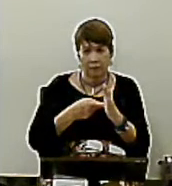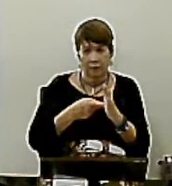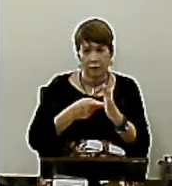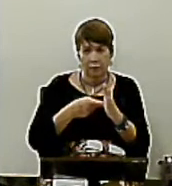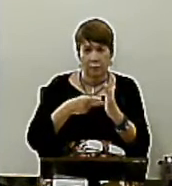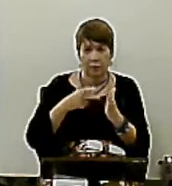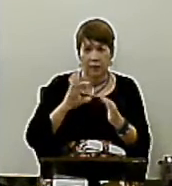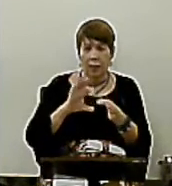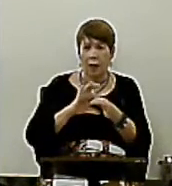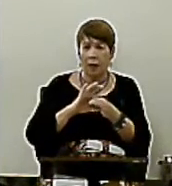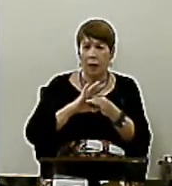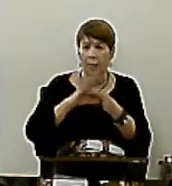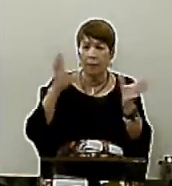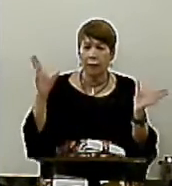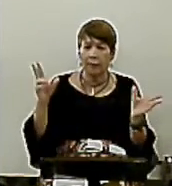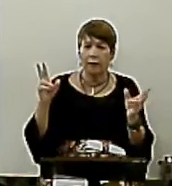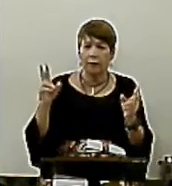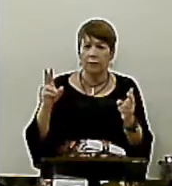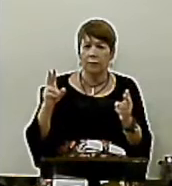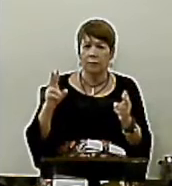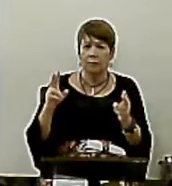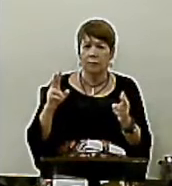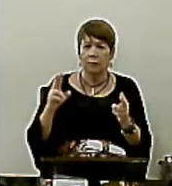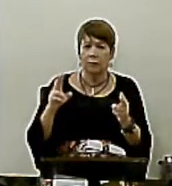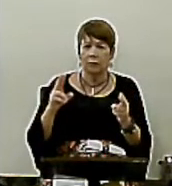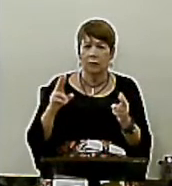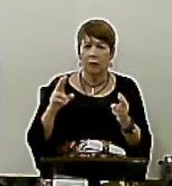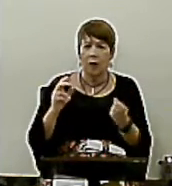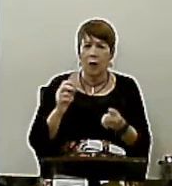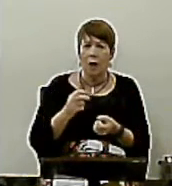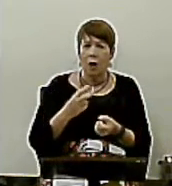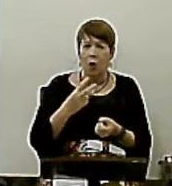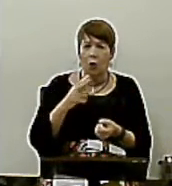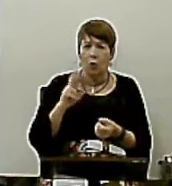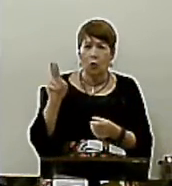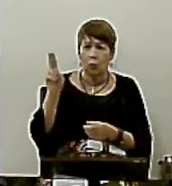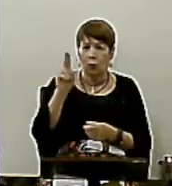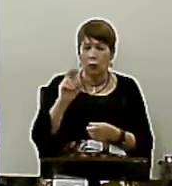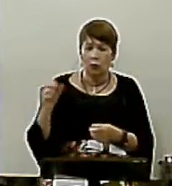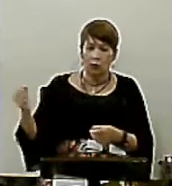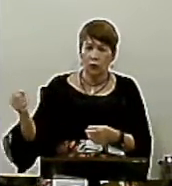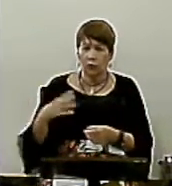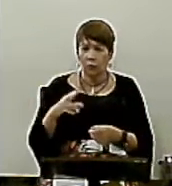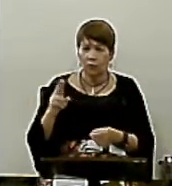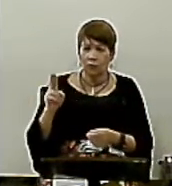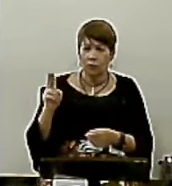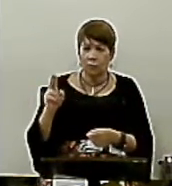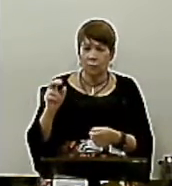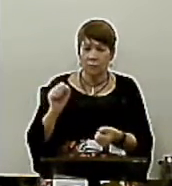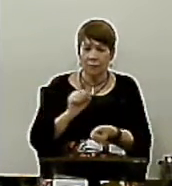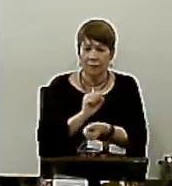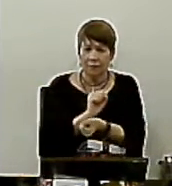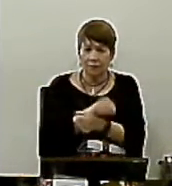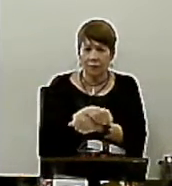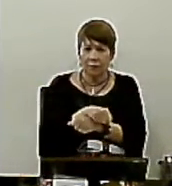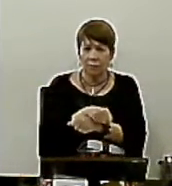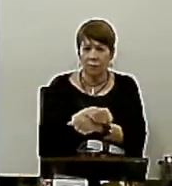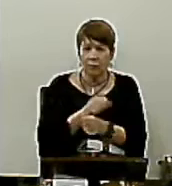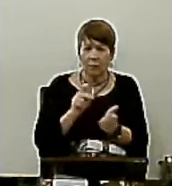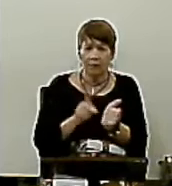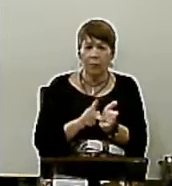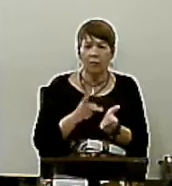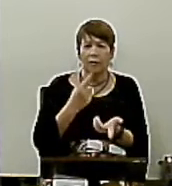Nenhuma Mas é um novo Tipo de terrível Escravidão A escravidão Da própria vontade O